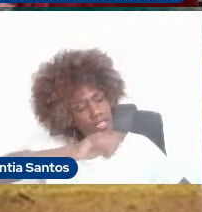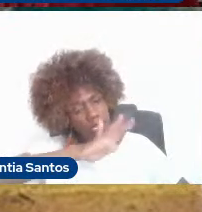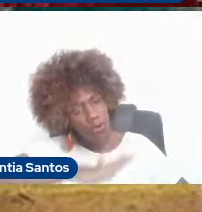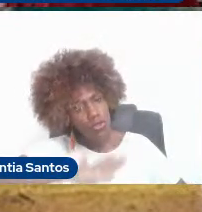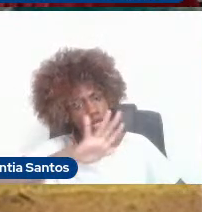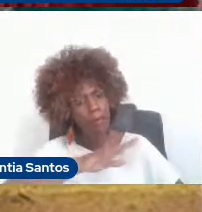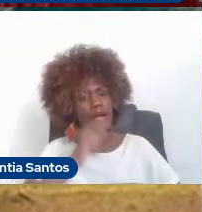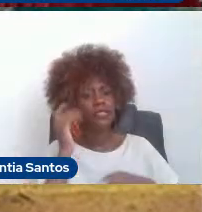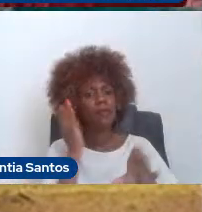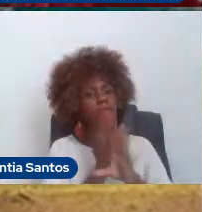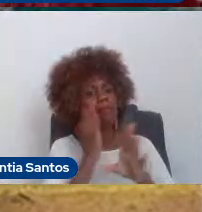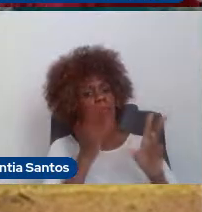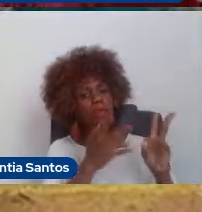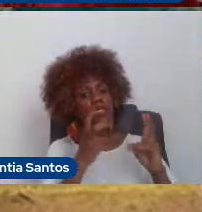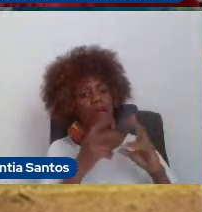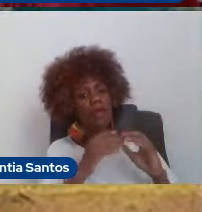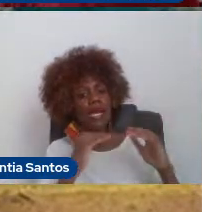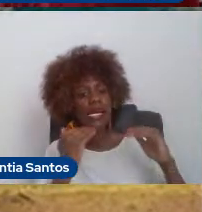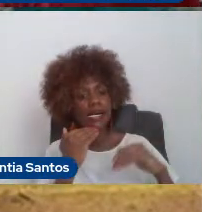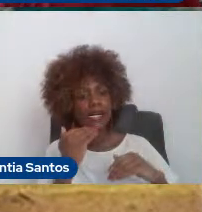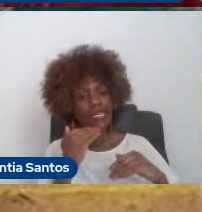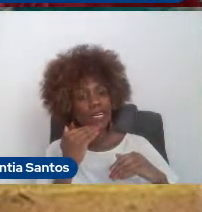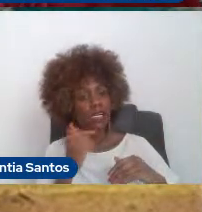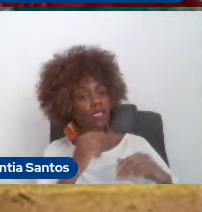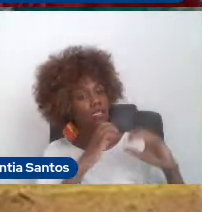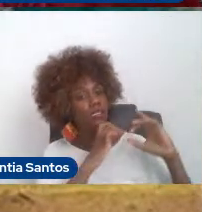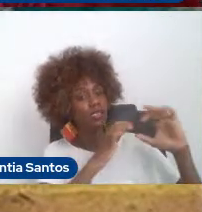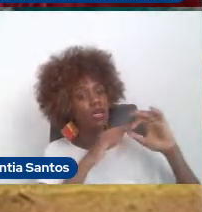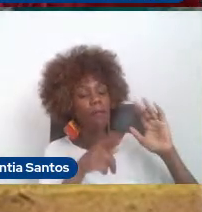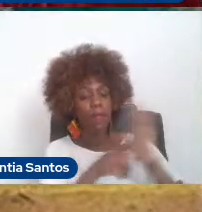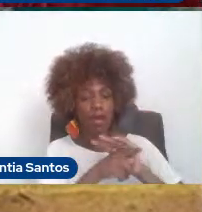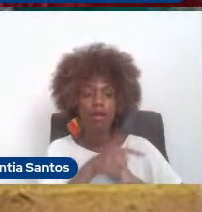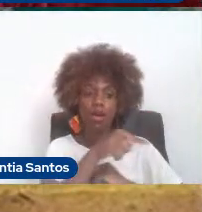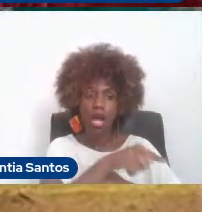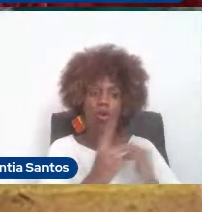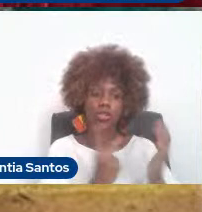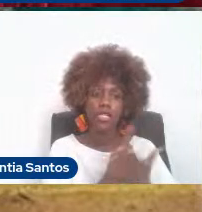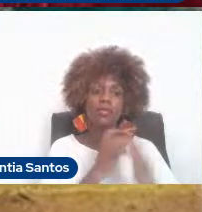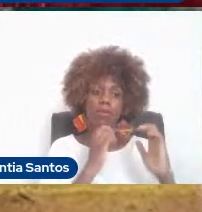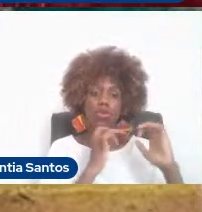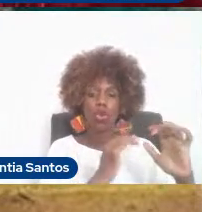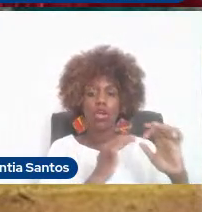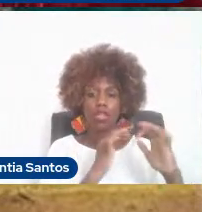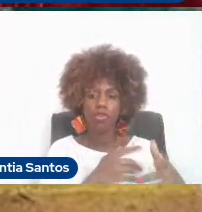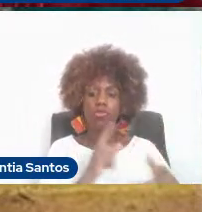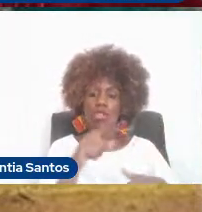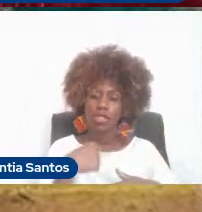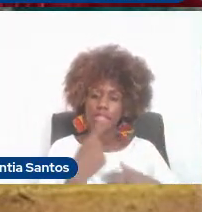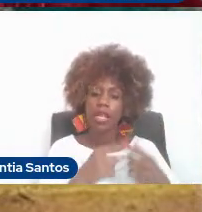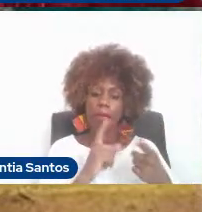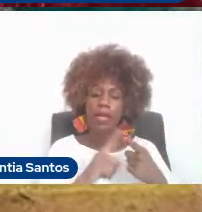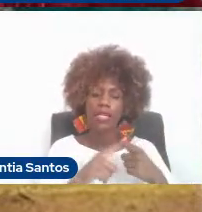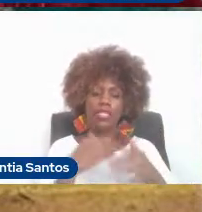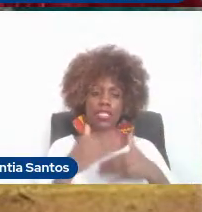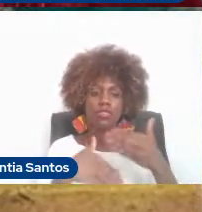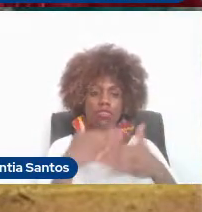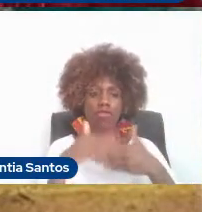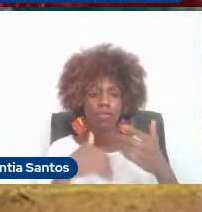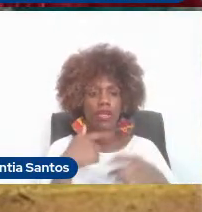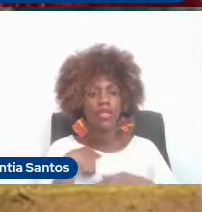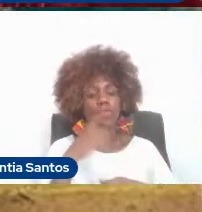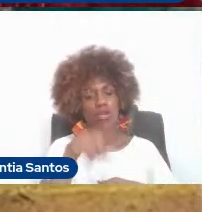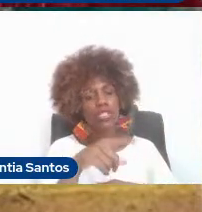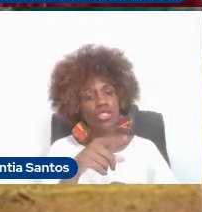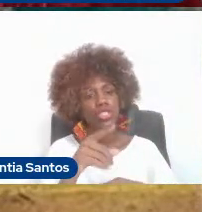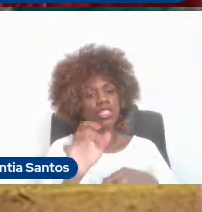o que são esses desvios causados pelo instrumento específico, né? E, por outro lado, o desenvolvimento de estratégias de prevenção de lesões